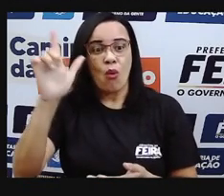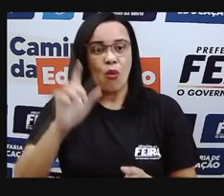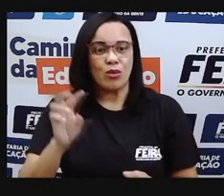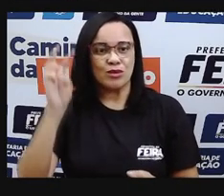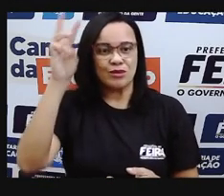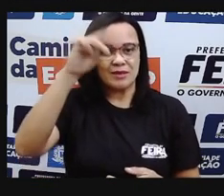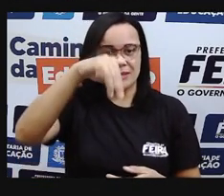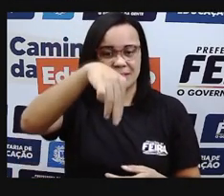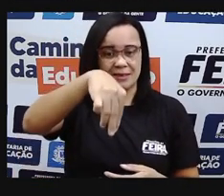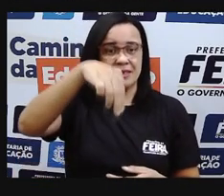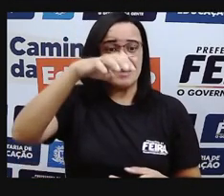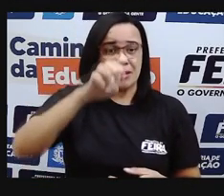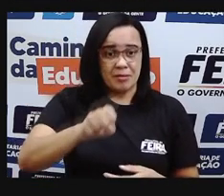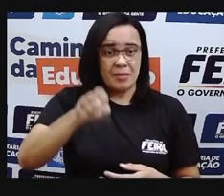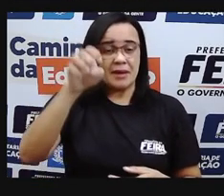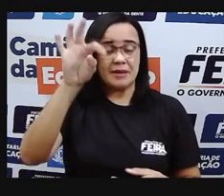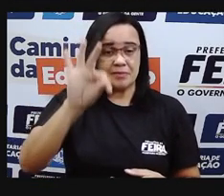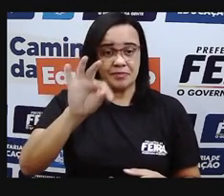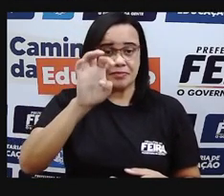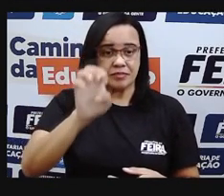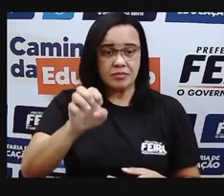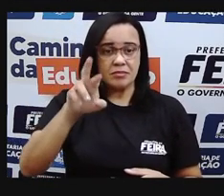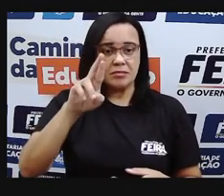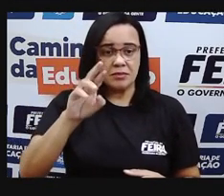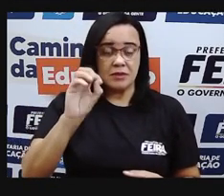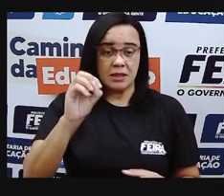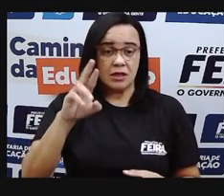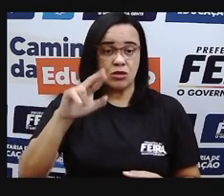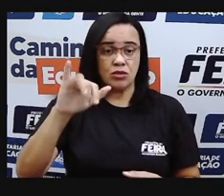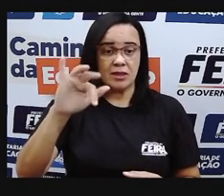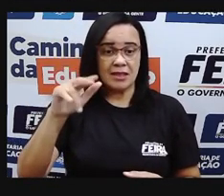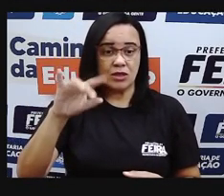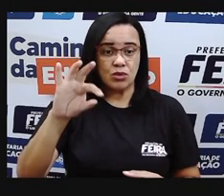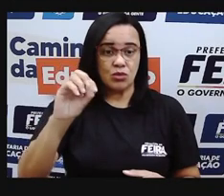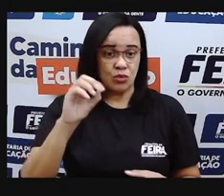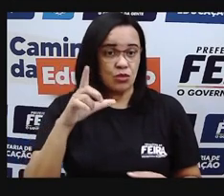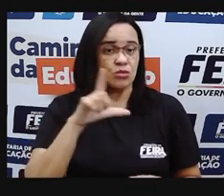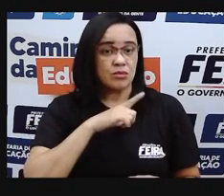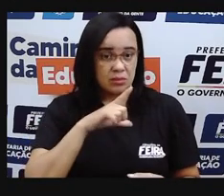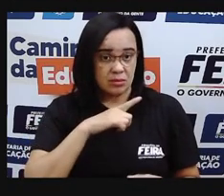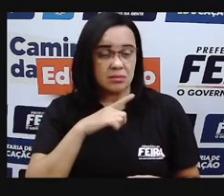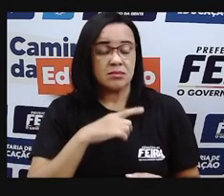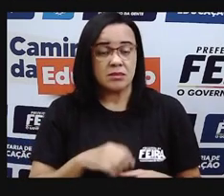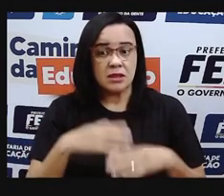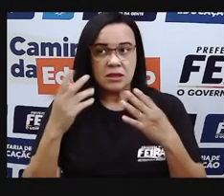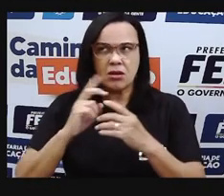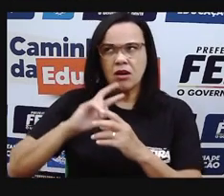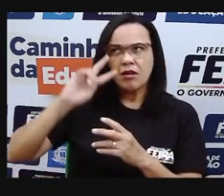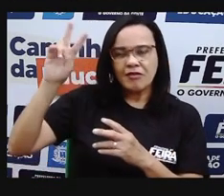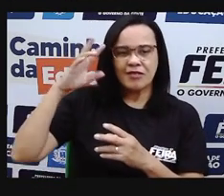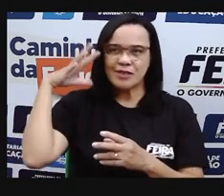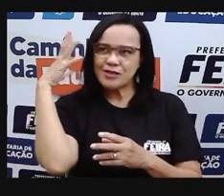né? Quando a gente olha daqui da Terra, da nossa superfície, olha para o céu, esses meteoritos vão entrar em